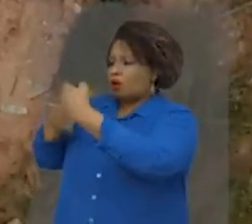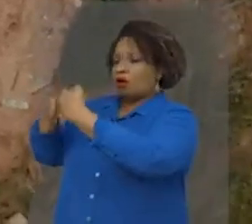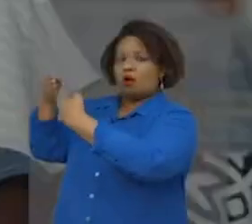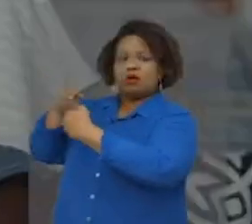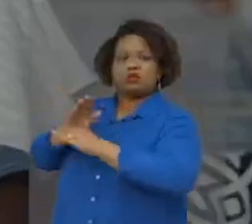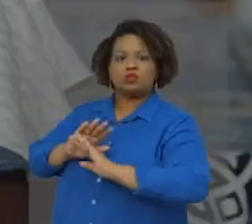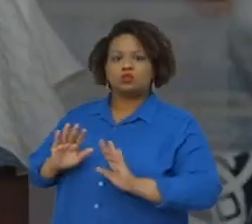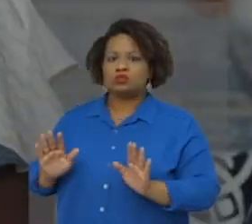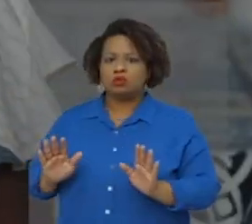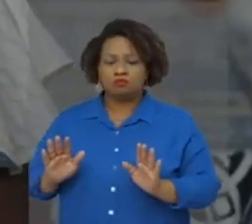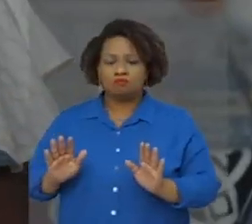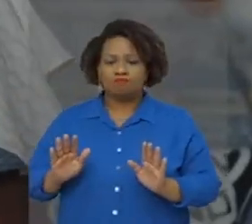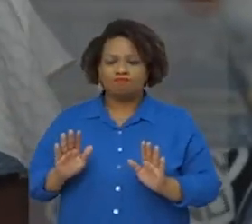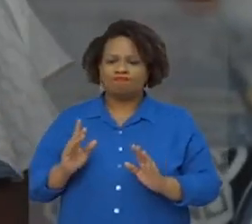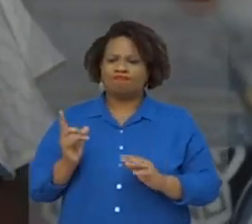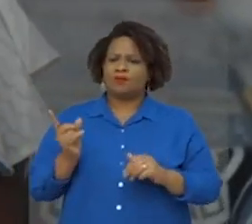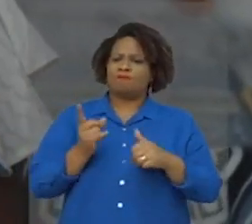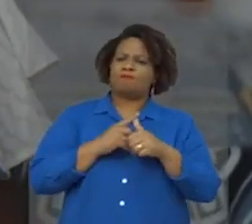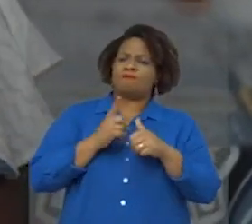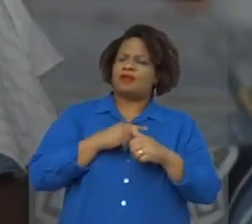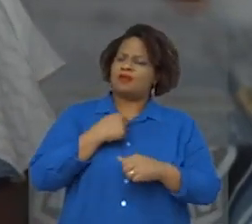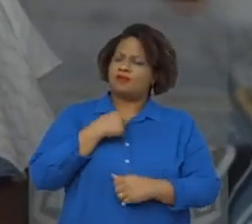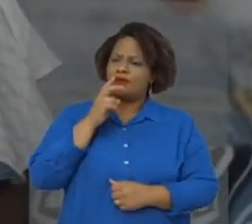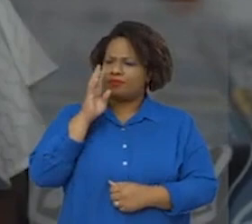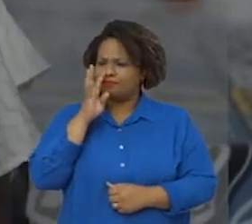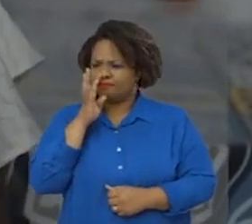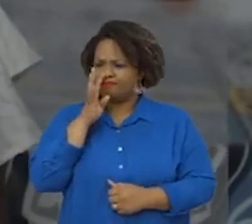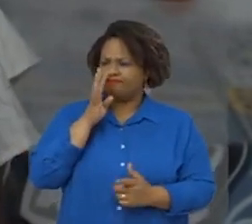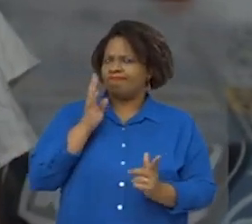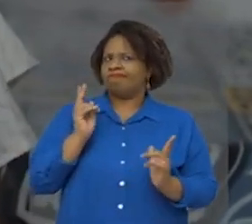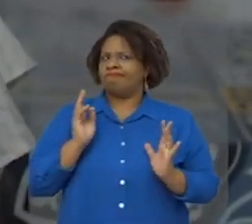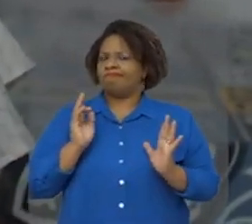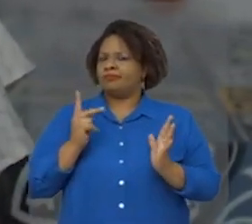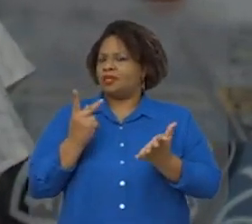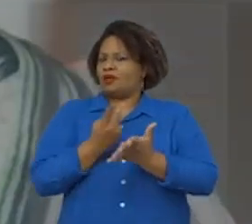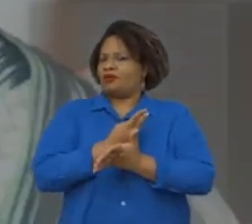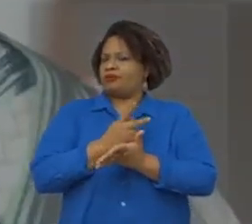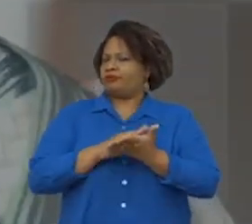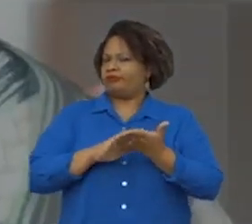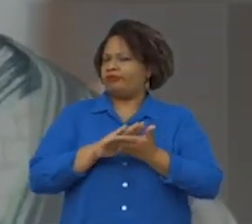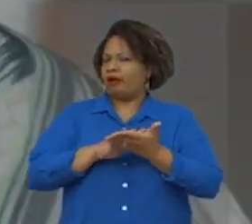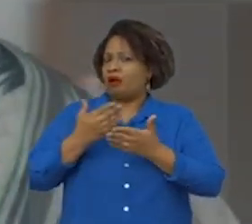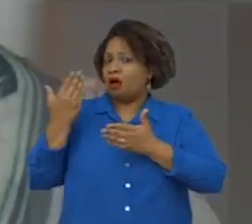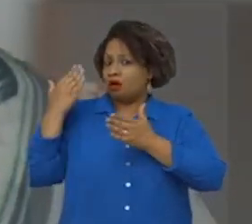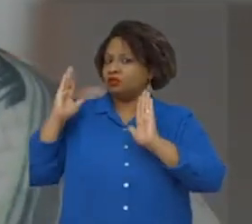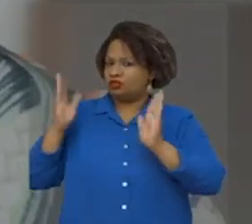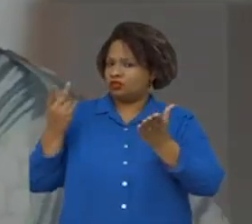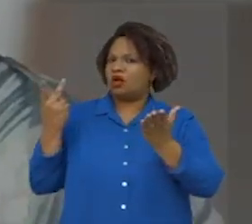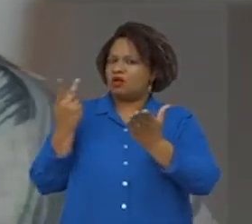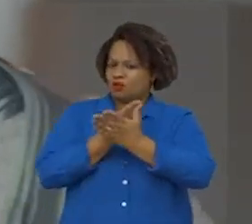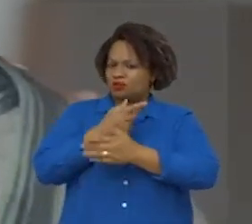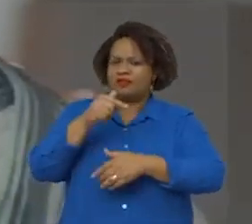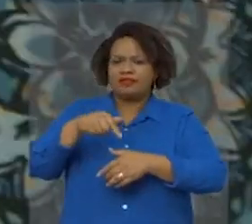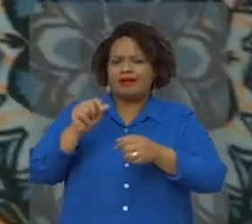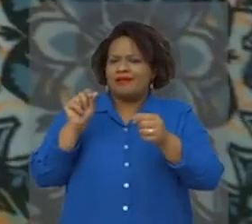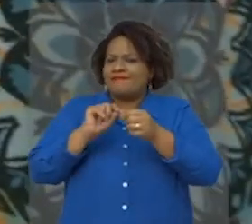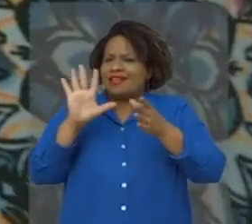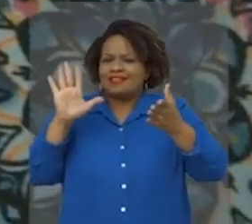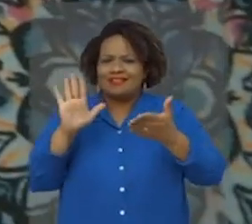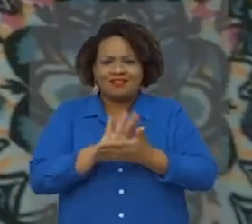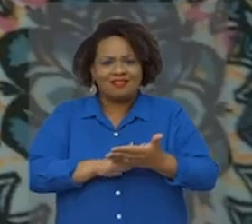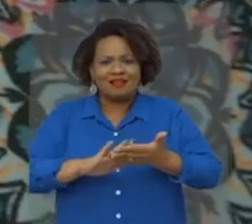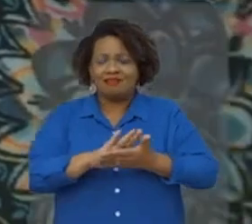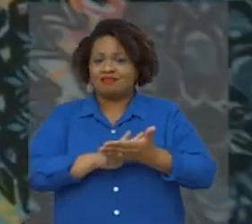parede aqui. No primeiro momento eu fiquei com aquele receio de não acontecer. Já aconteceu outros acidentes aqui e nada